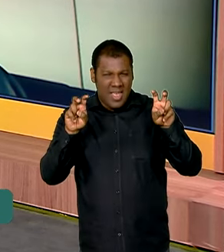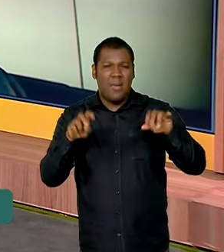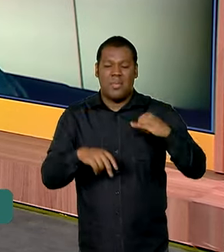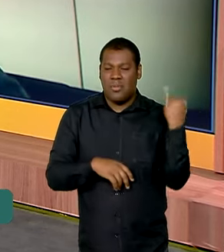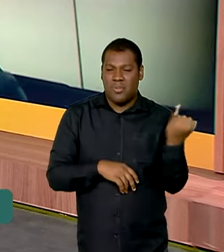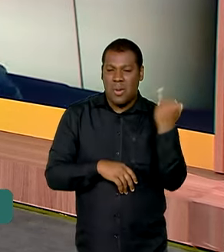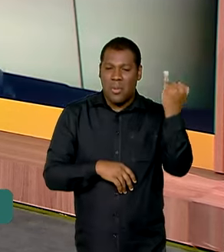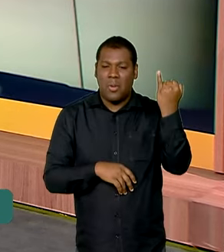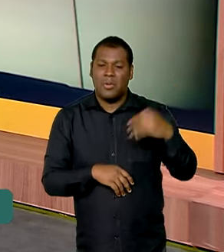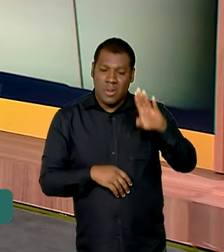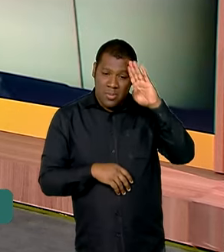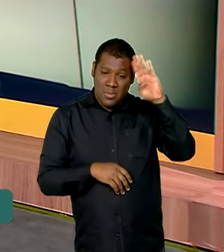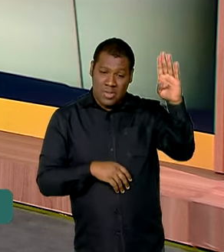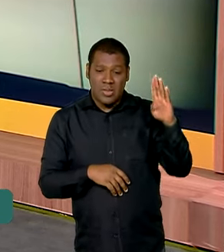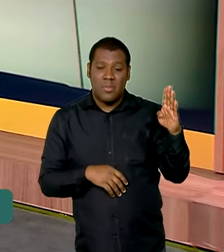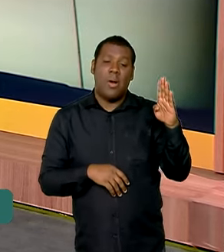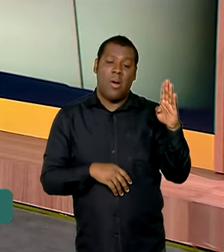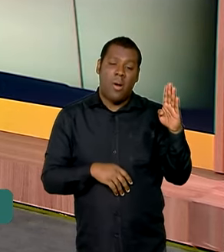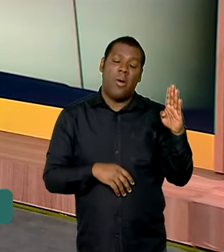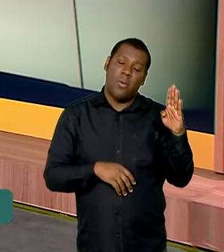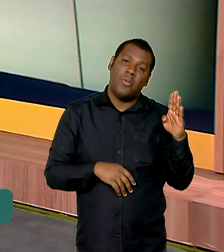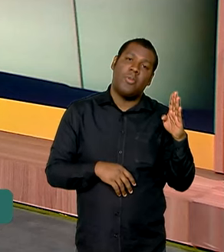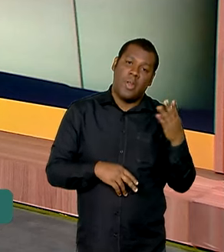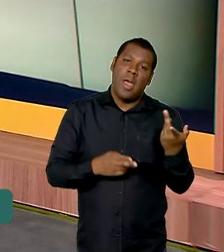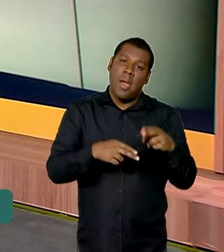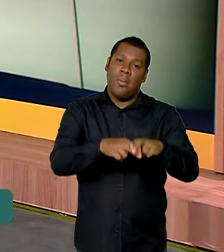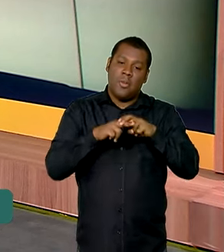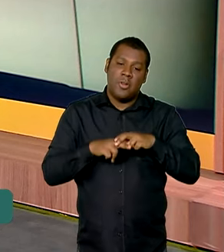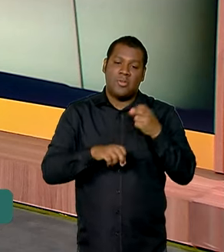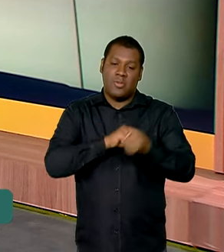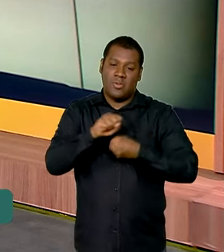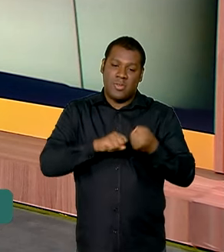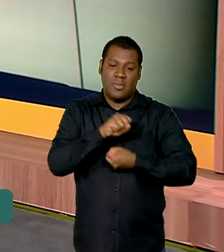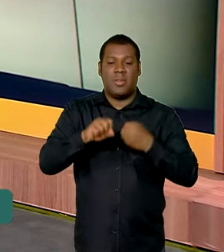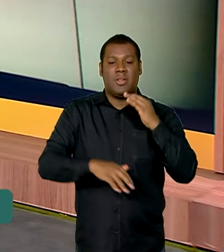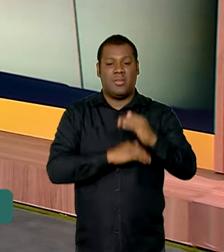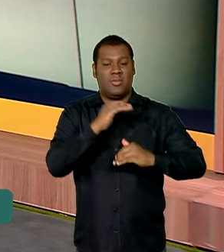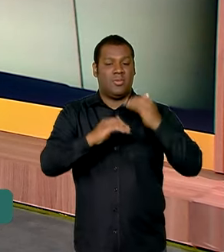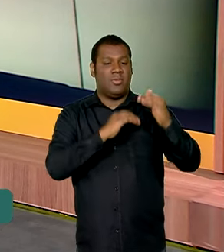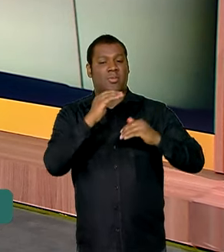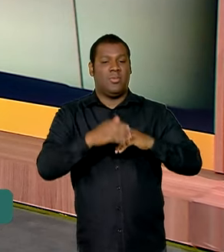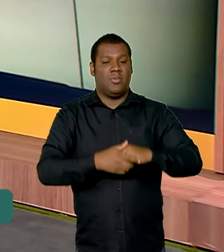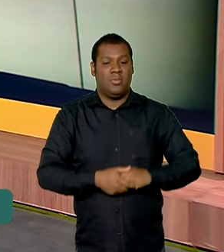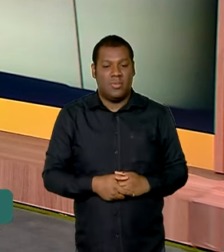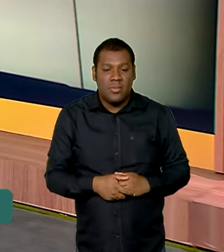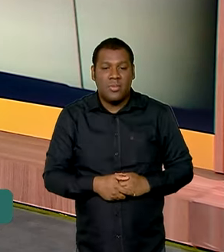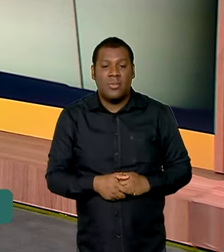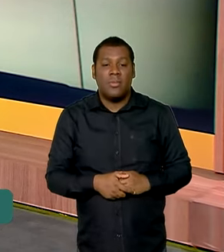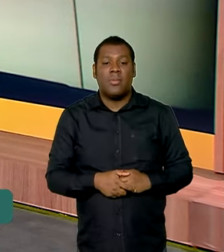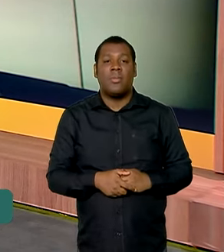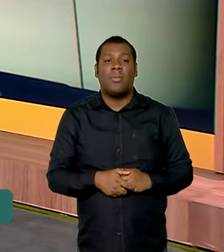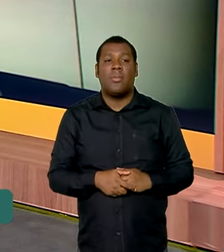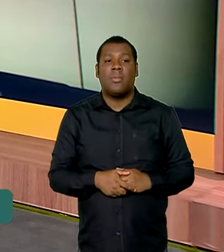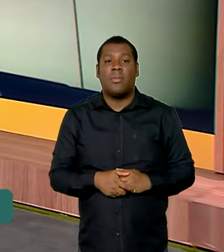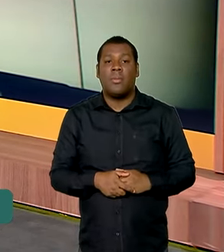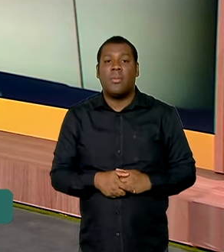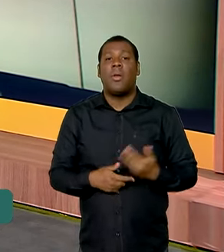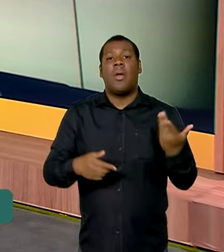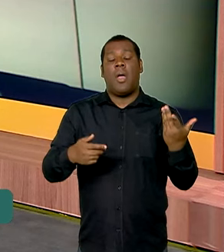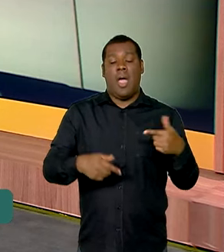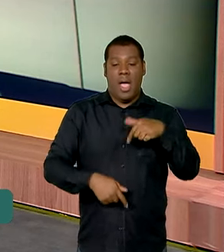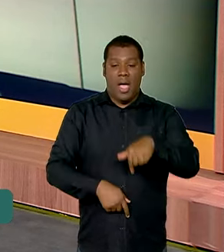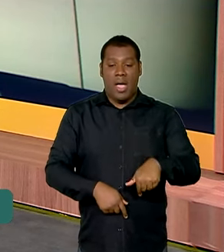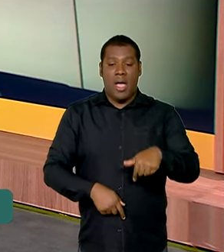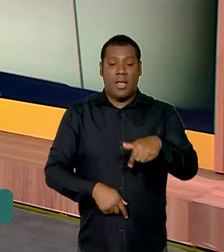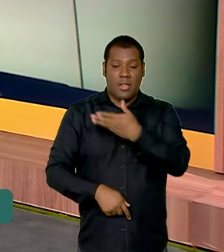principalmente quando o assunto é sustentabilidade, desenvolvimento sustentável. Essa tem sido uma das principais metas da agenda brasileira,